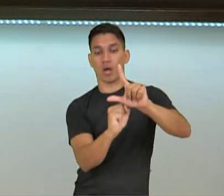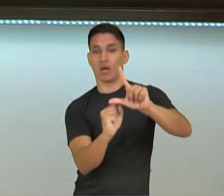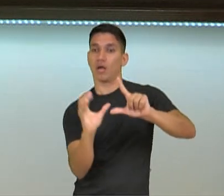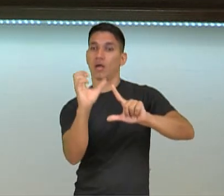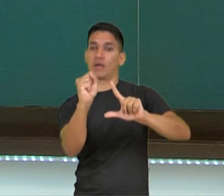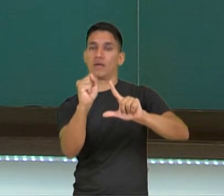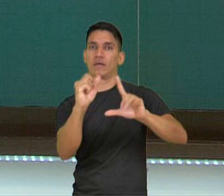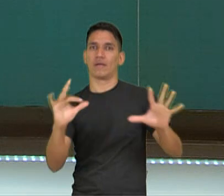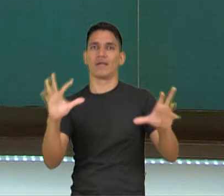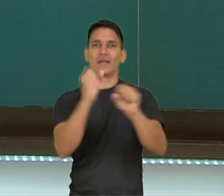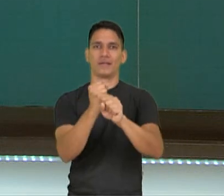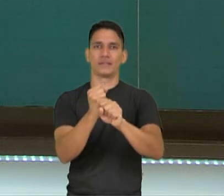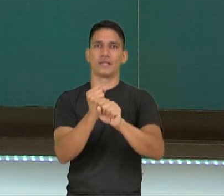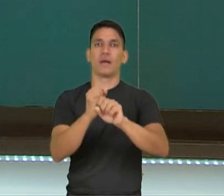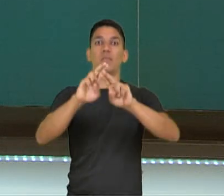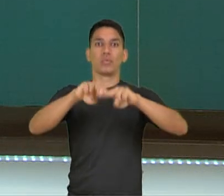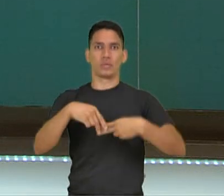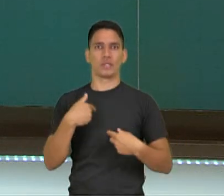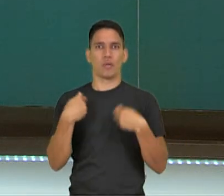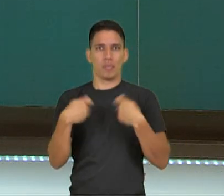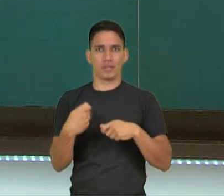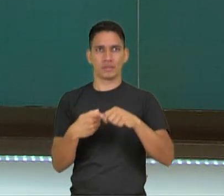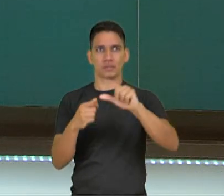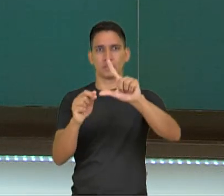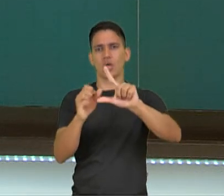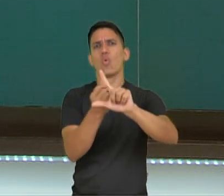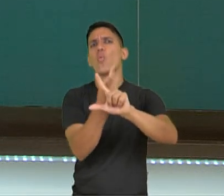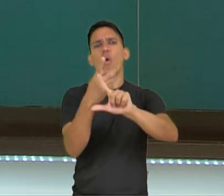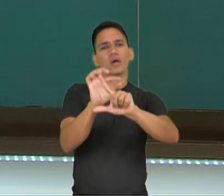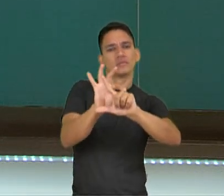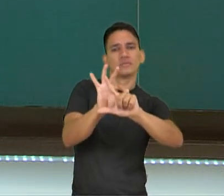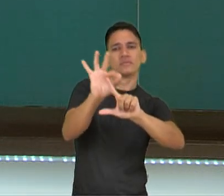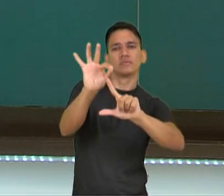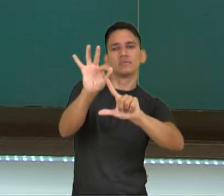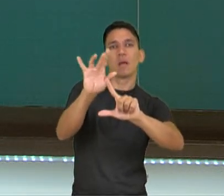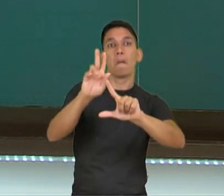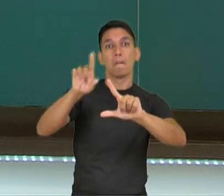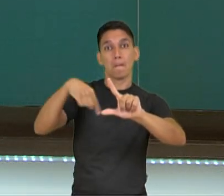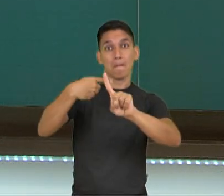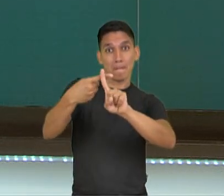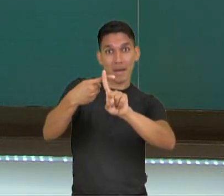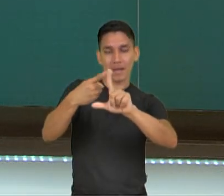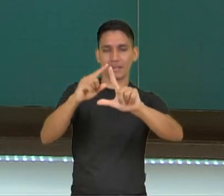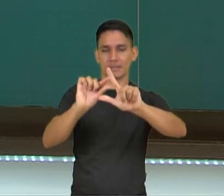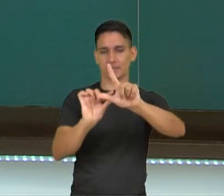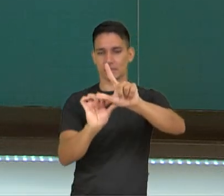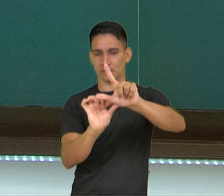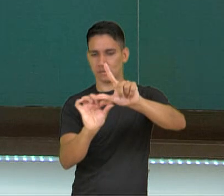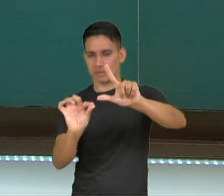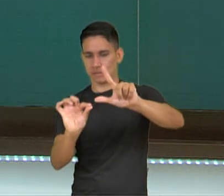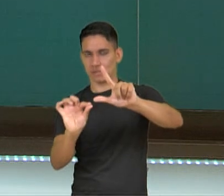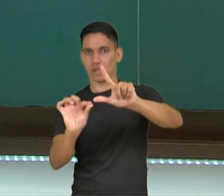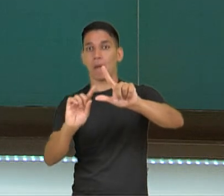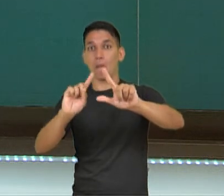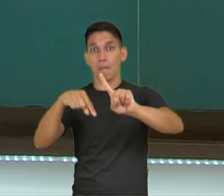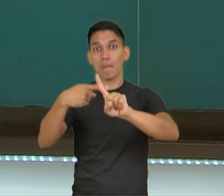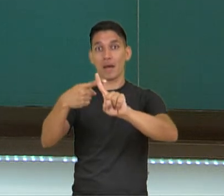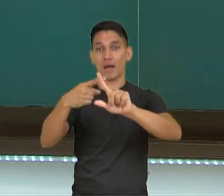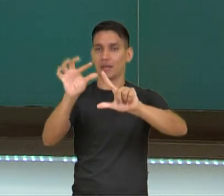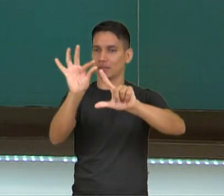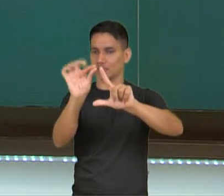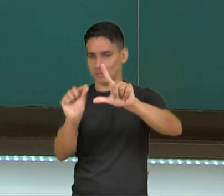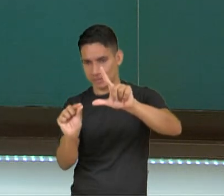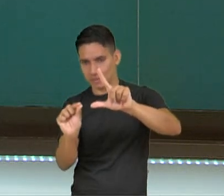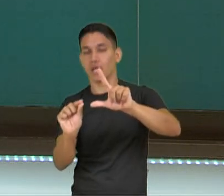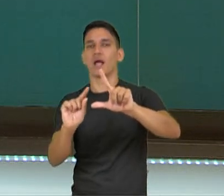Então eu preciso pegar a medida desse lado, mais a medida desse lado, mais a medida desse lado,